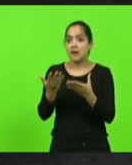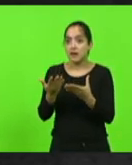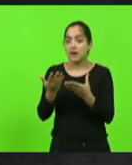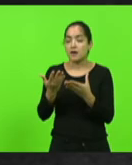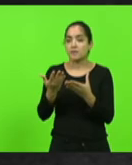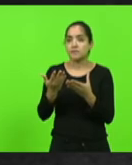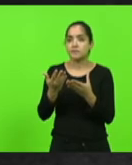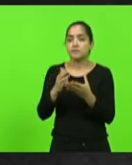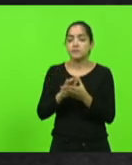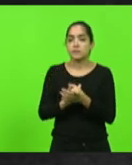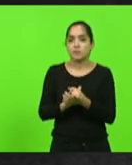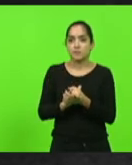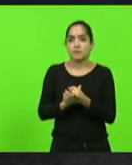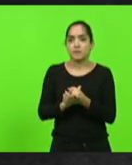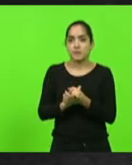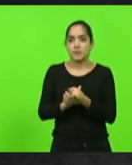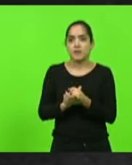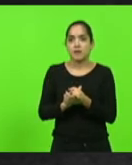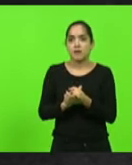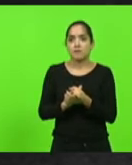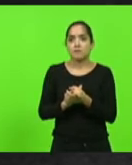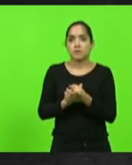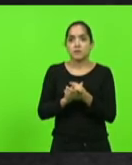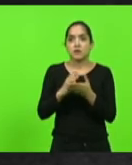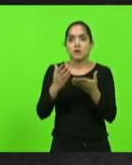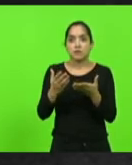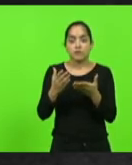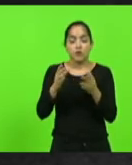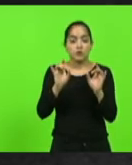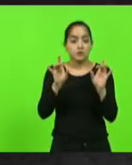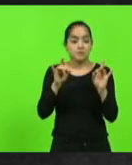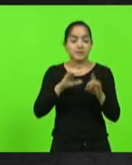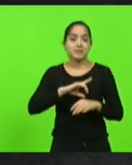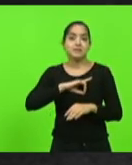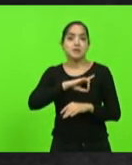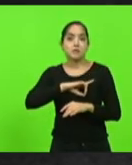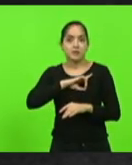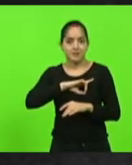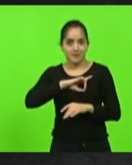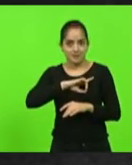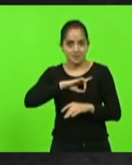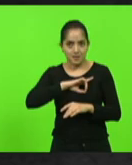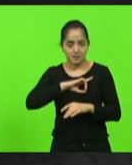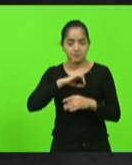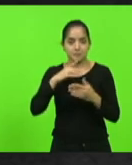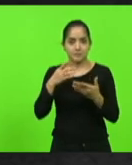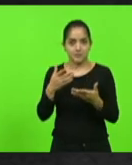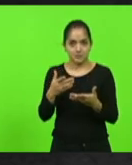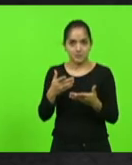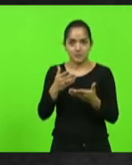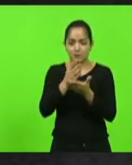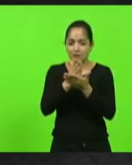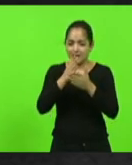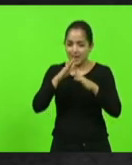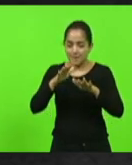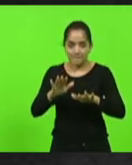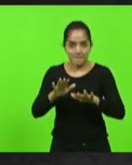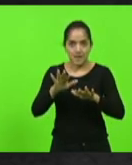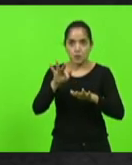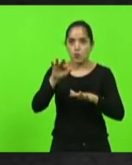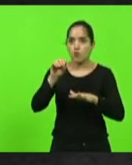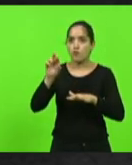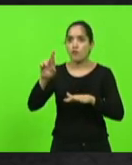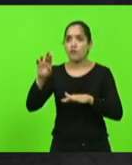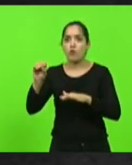criou no seu relatório, Foro Especial para Delegados. O Brasil, que deveria caminhar no sentido de acabar com o Foro Especial para